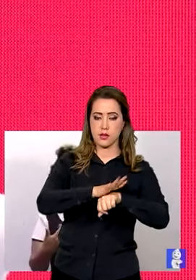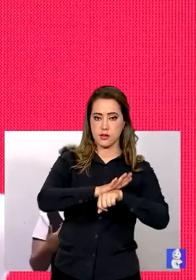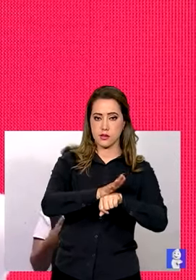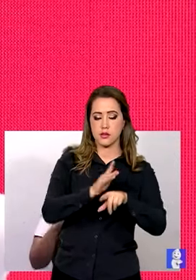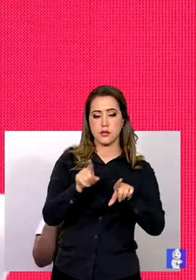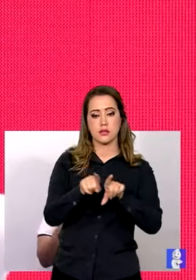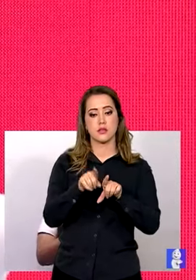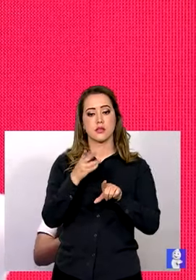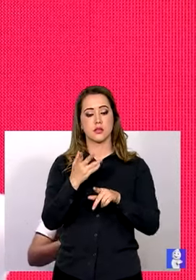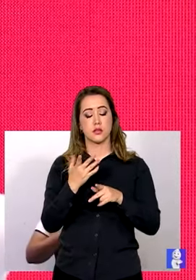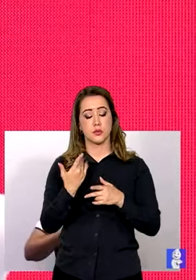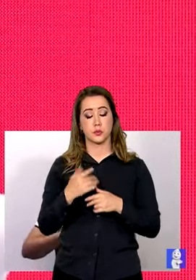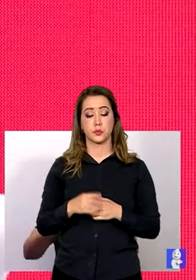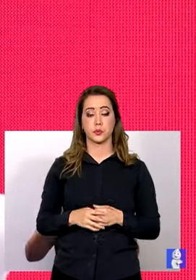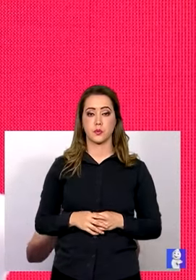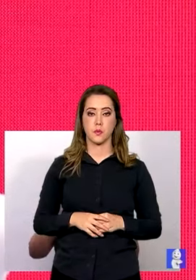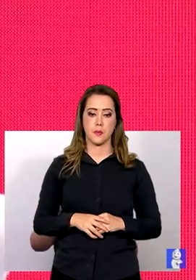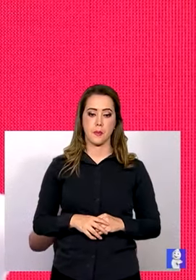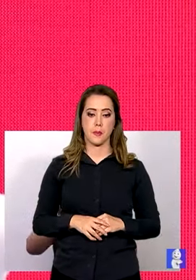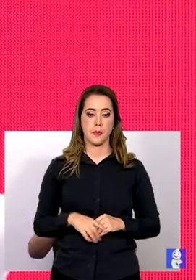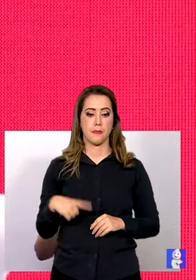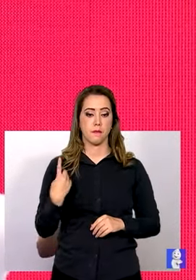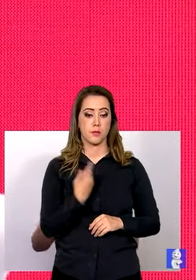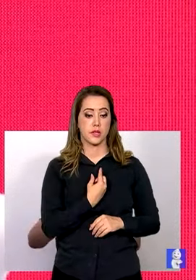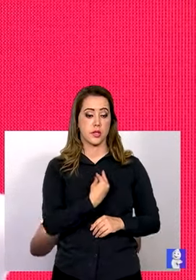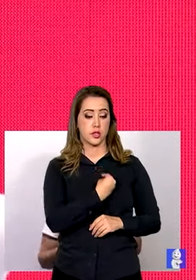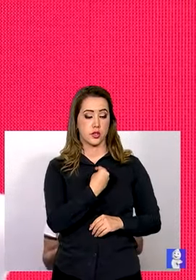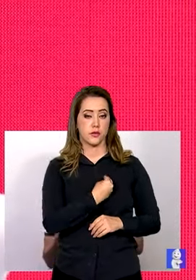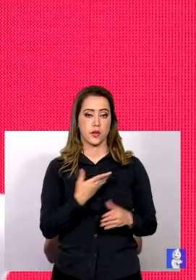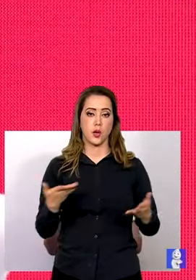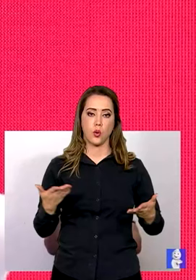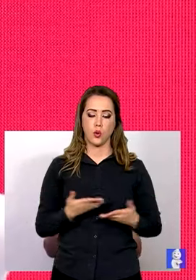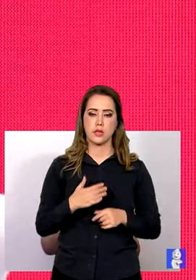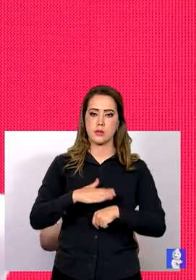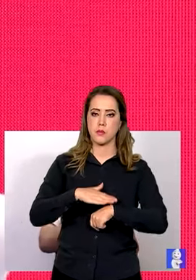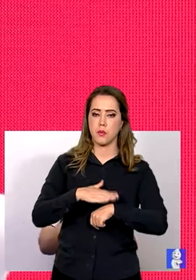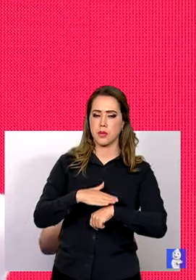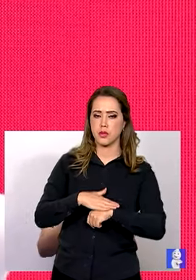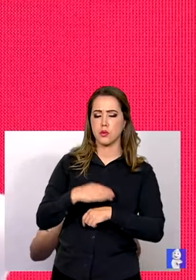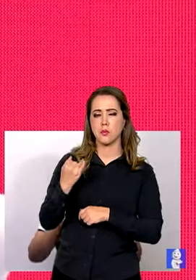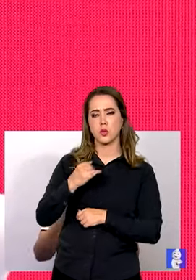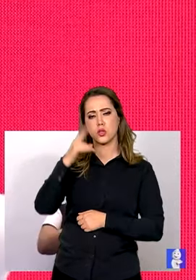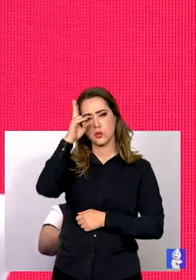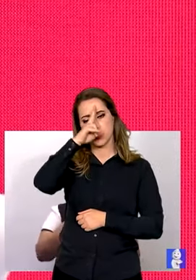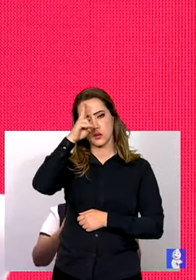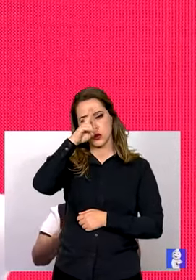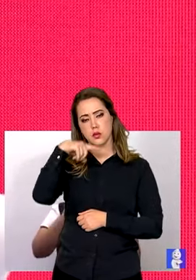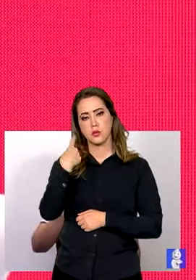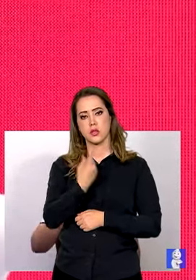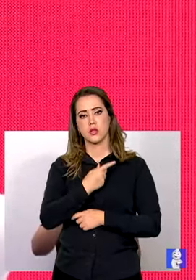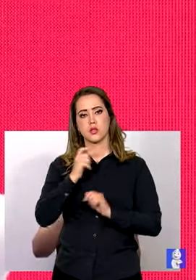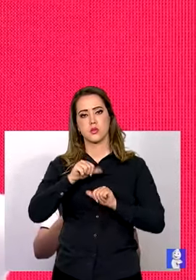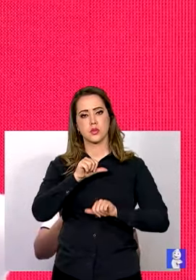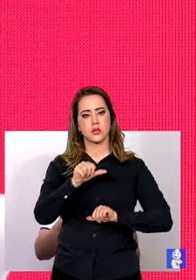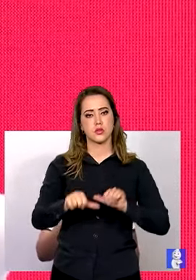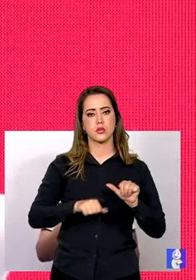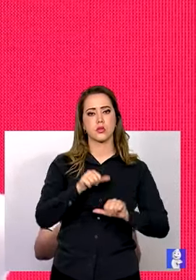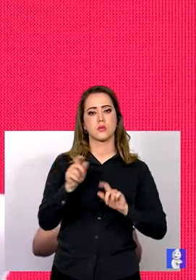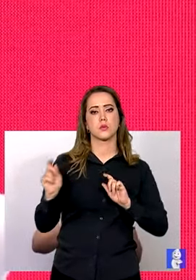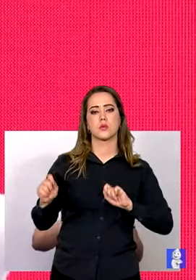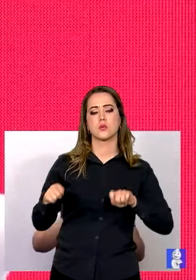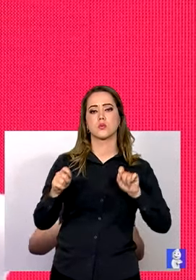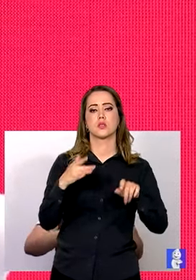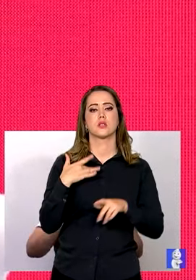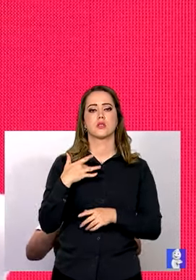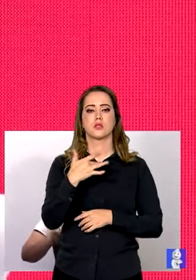vivendo esse momento histórico porque está nas nossas mãos a oportunidade de transformação das condições de